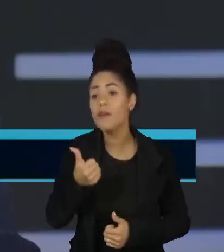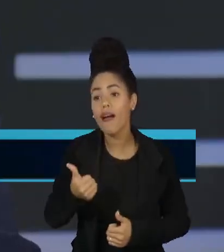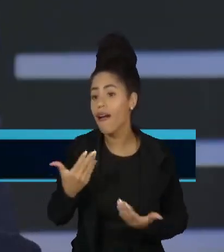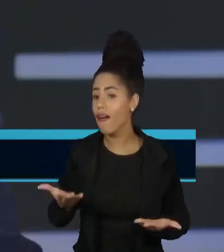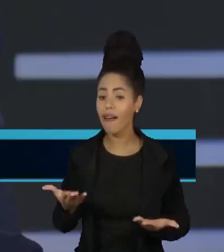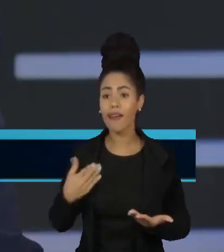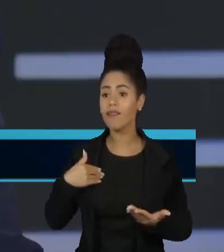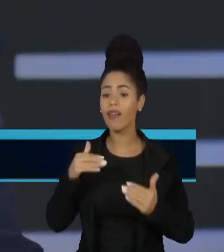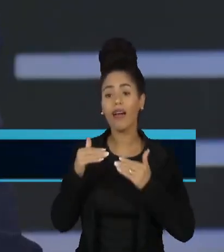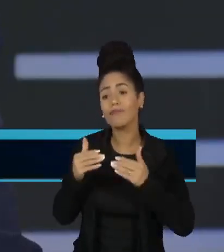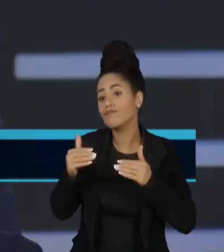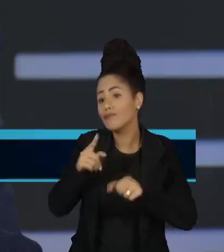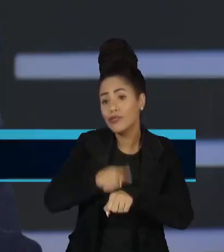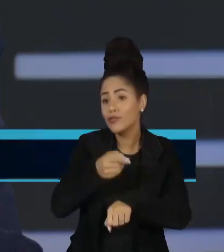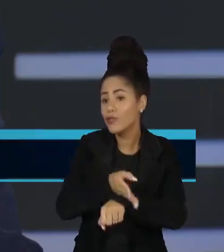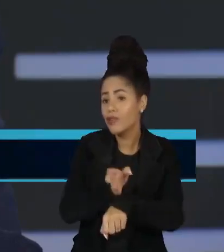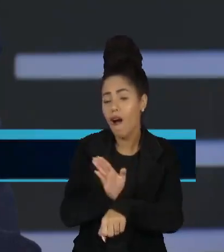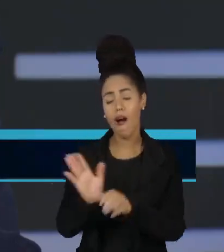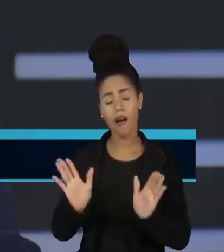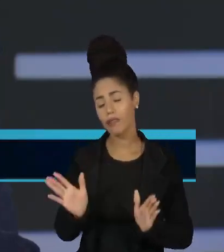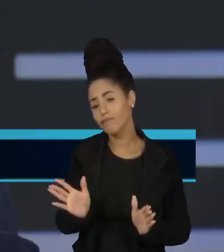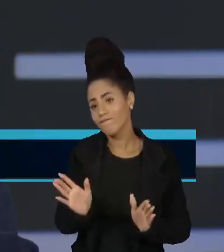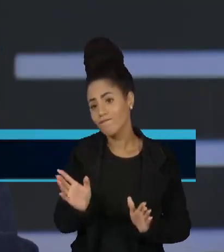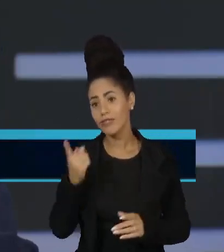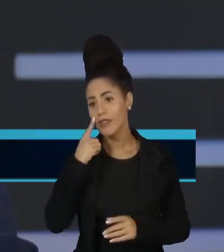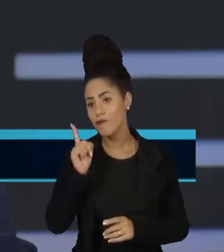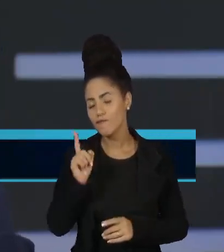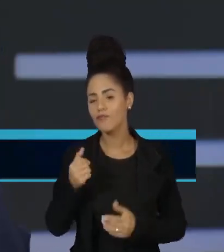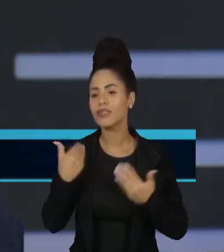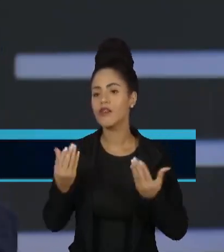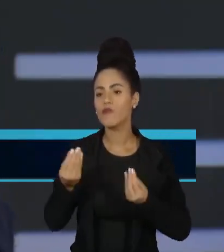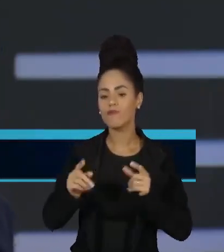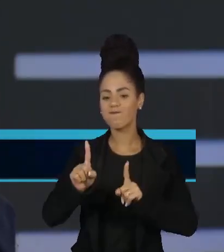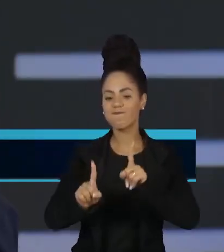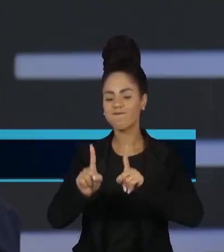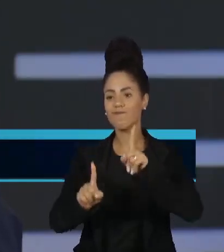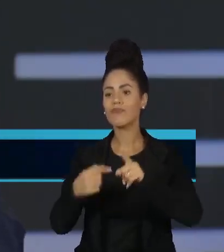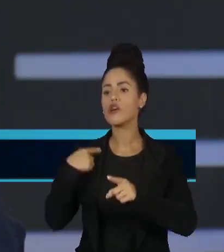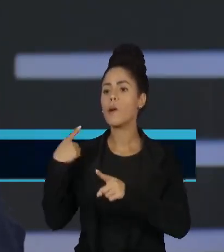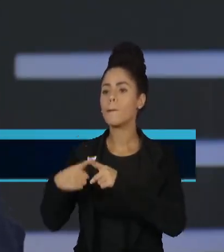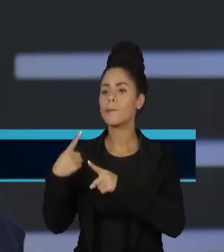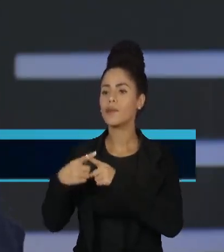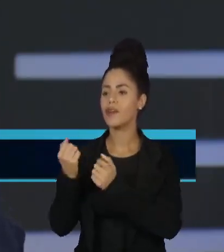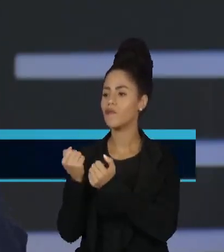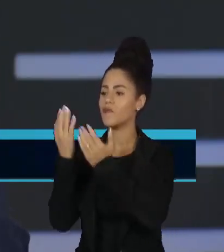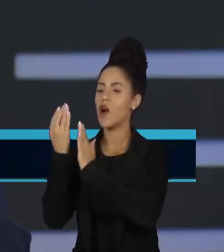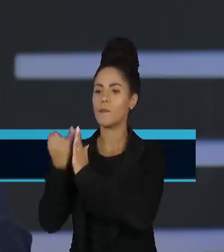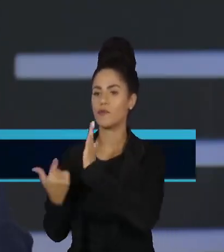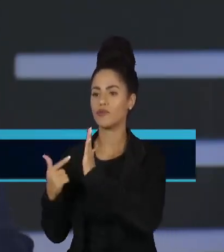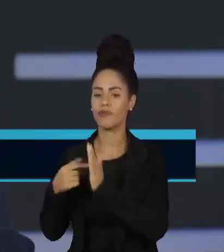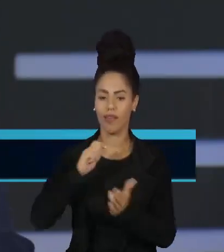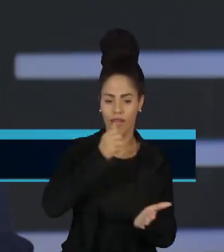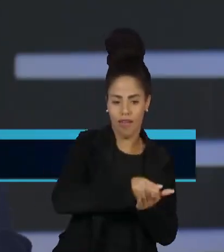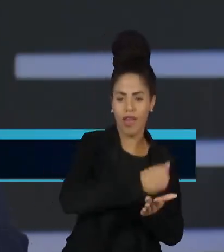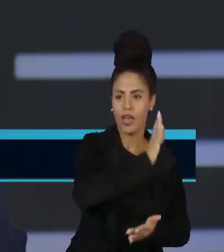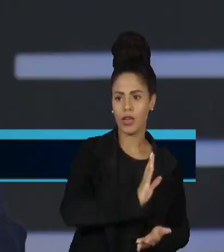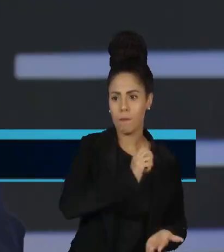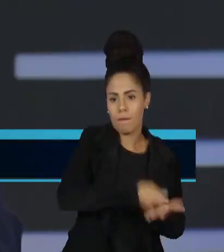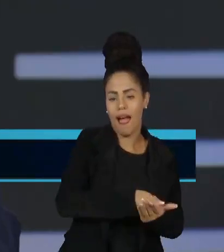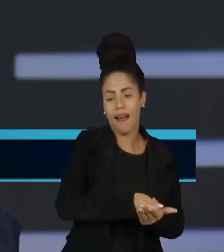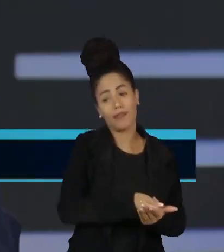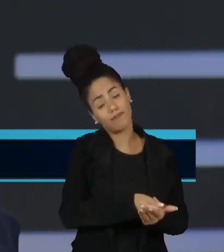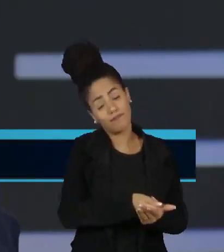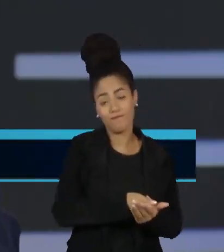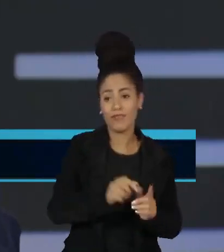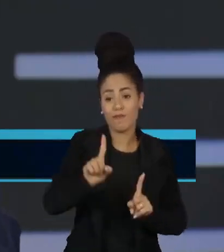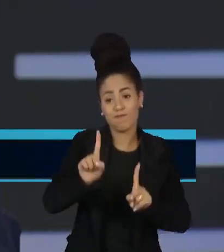é necessária essa concorrência desleal, prejudica os interesses econômicos do país, diminui os empregos no Brasil, prejudica as empresas e o